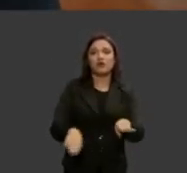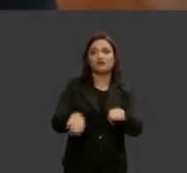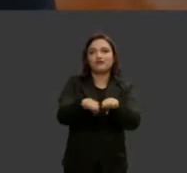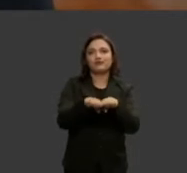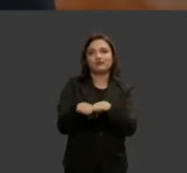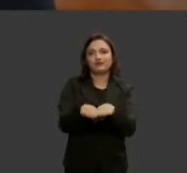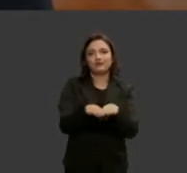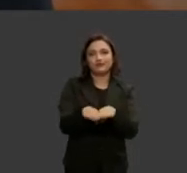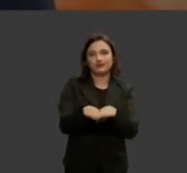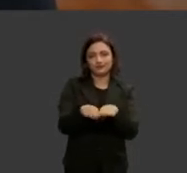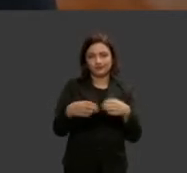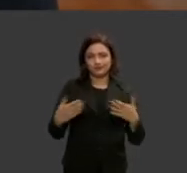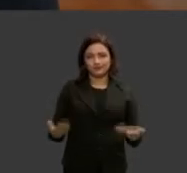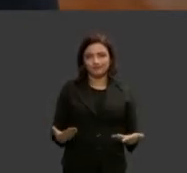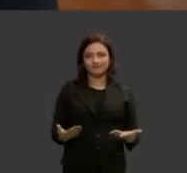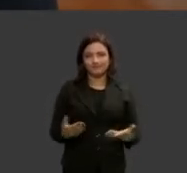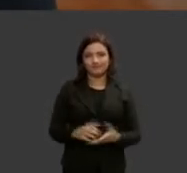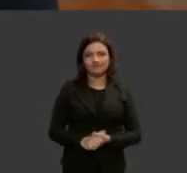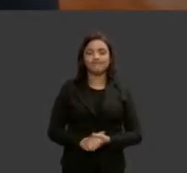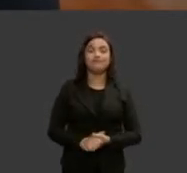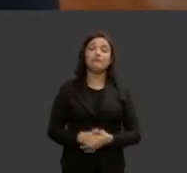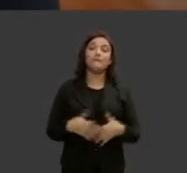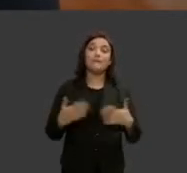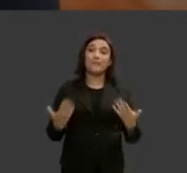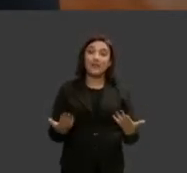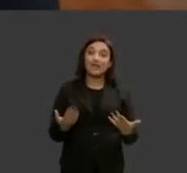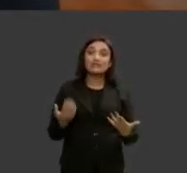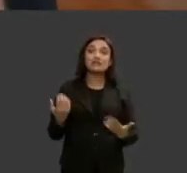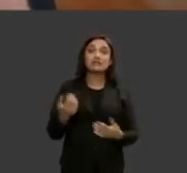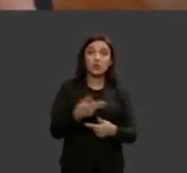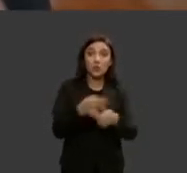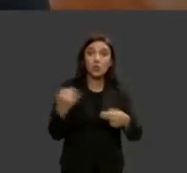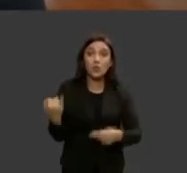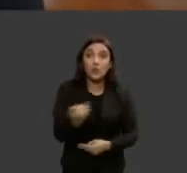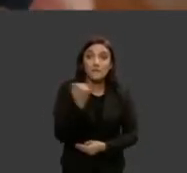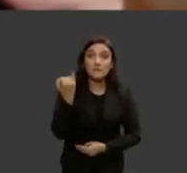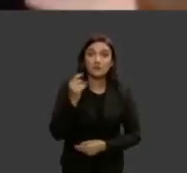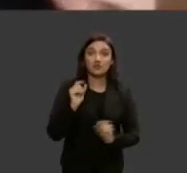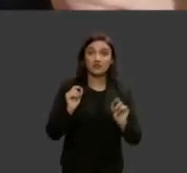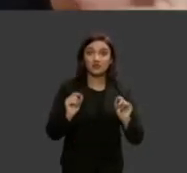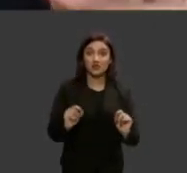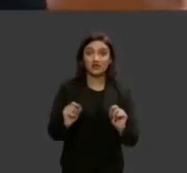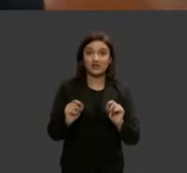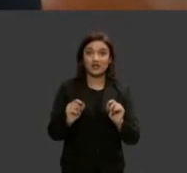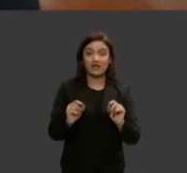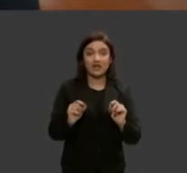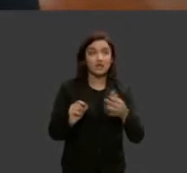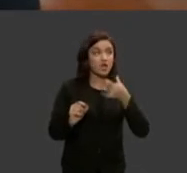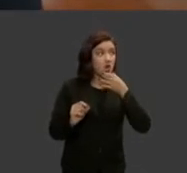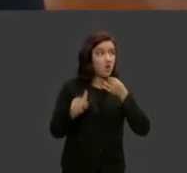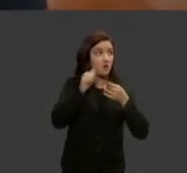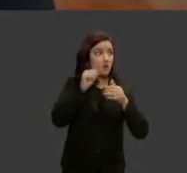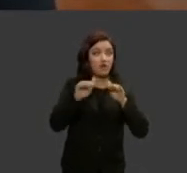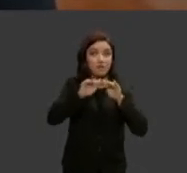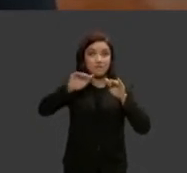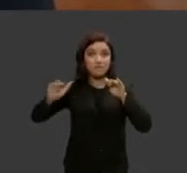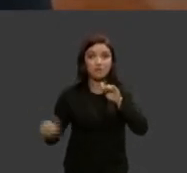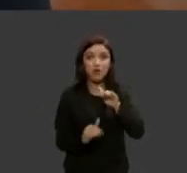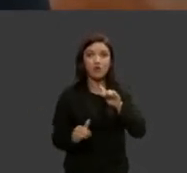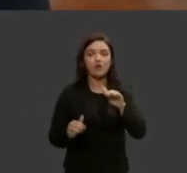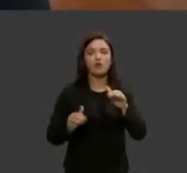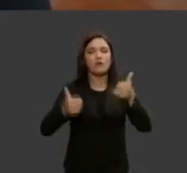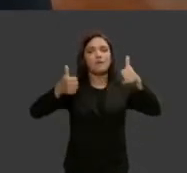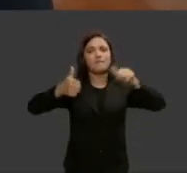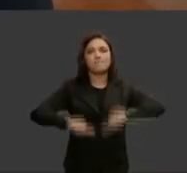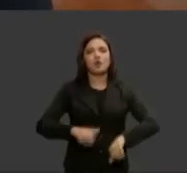entre homens e mulheres no Brasil e o dado relevante quanto mais desigualdade de gênero mais violência de